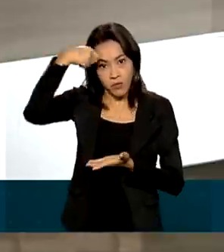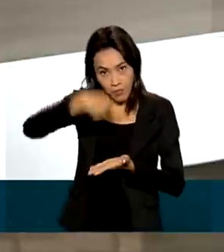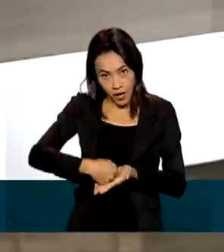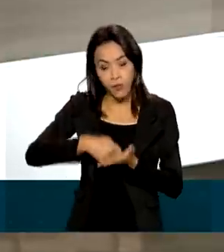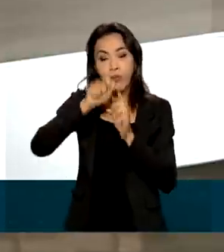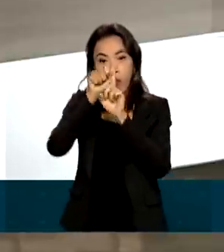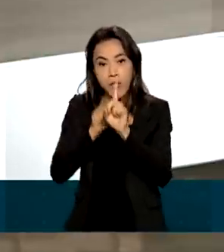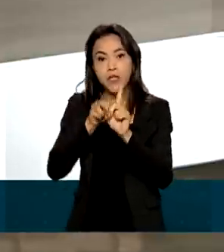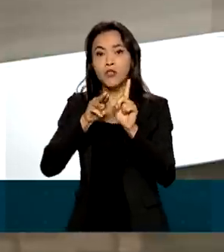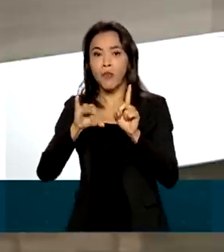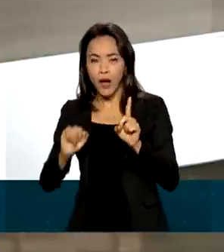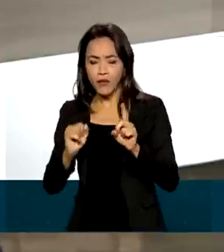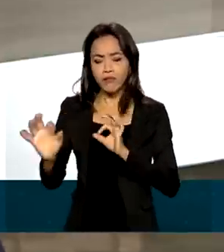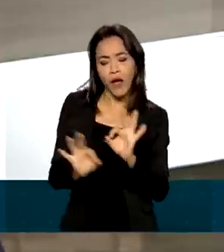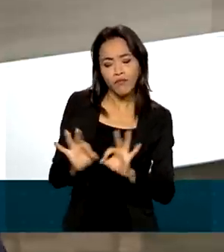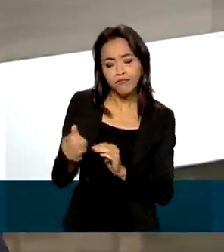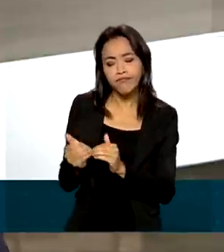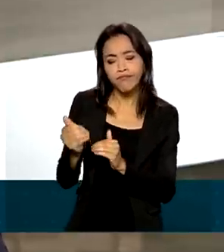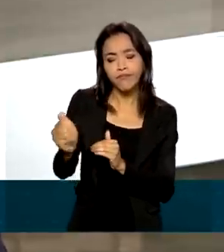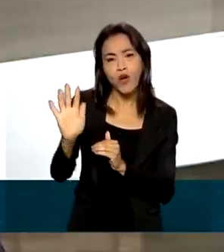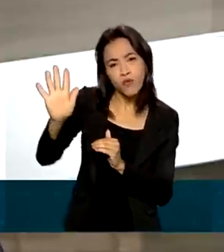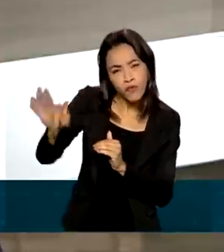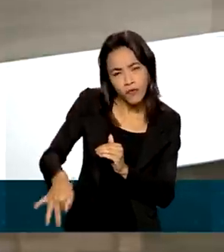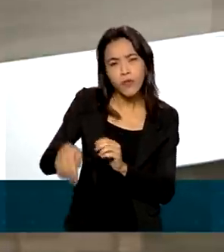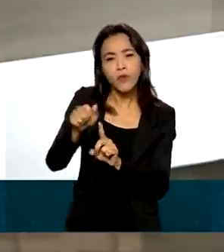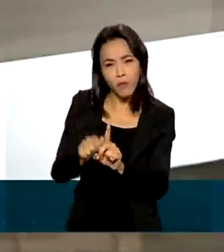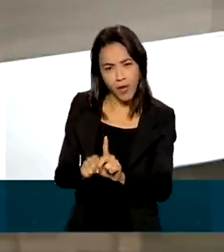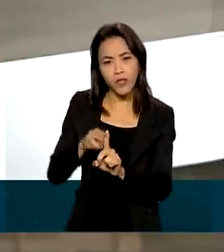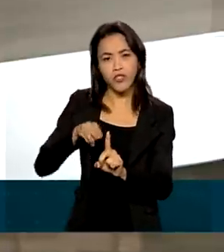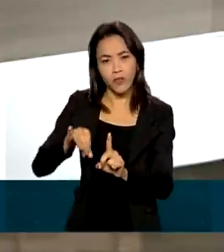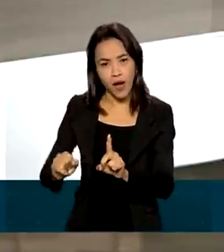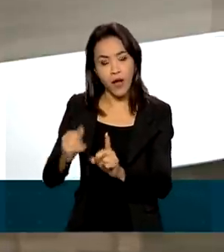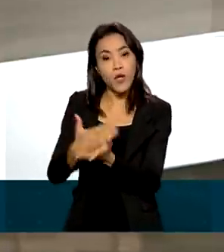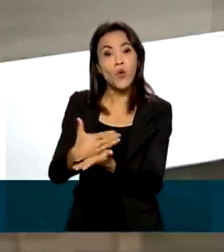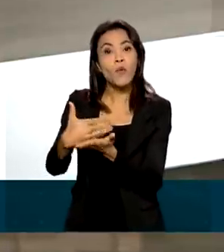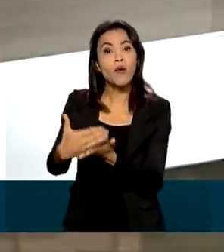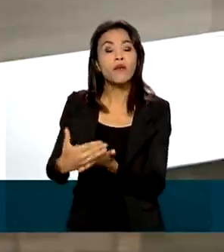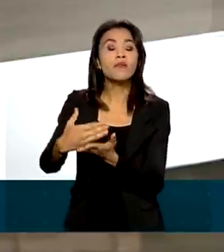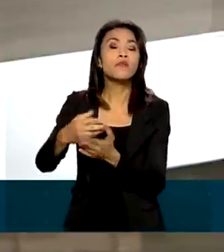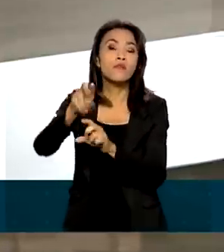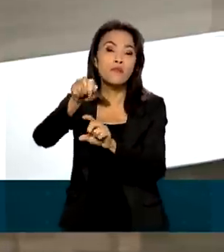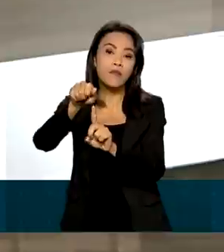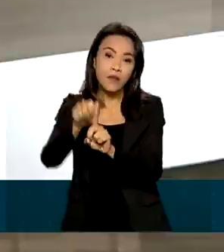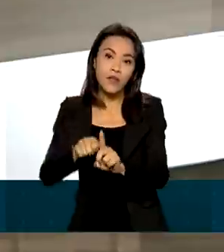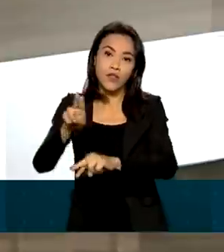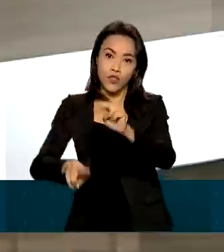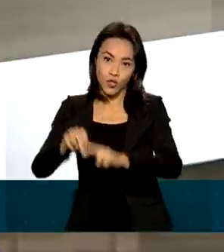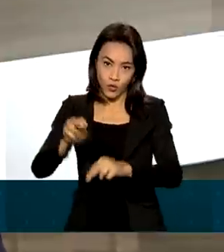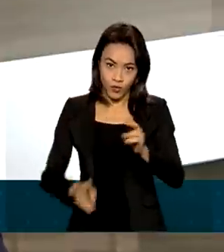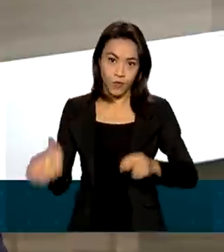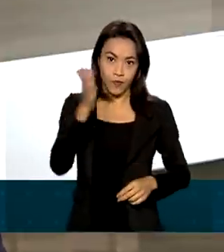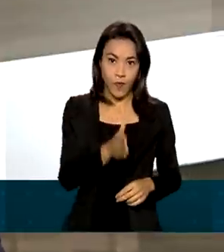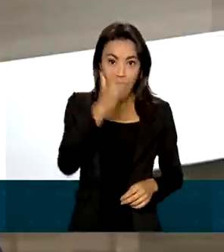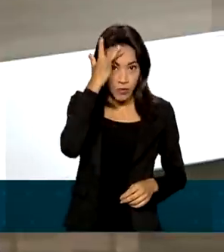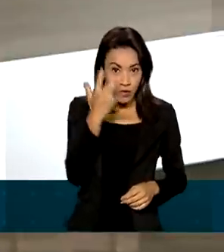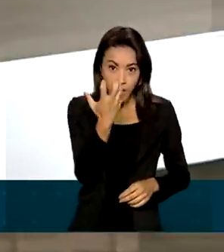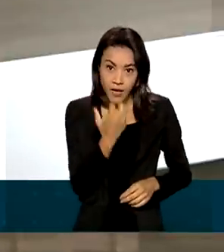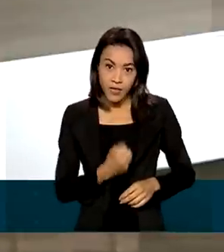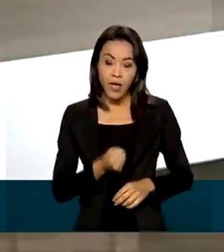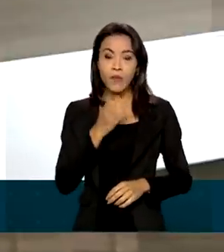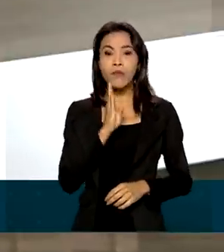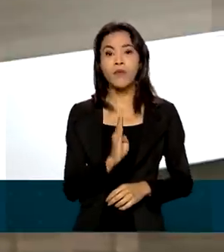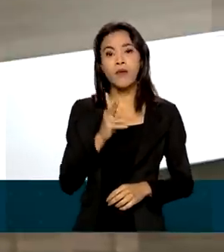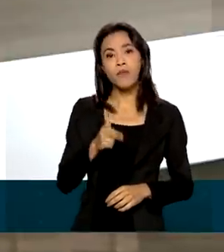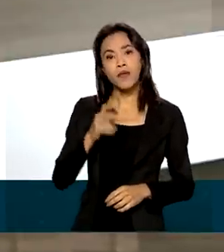maio, está prevista para o final do mês de maio e início de junho. Os beneficiários do BPC, que é o benefício de prestação